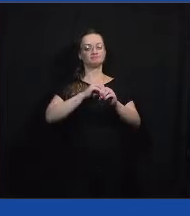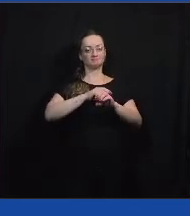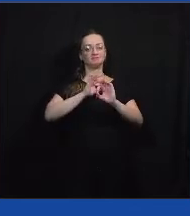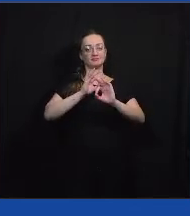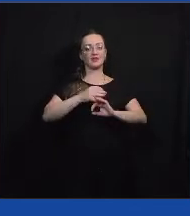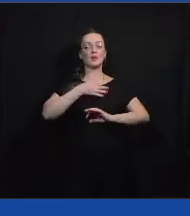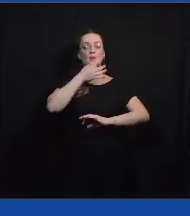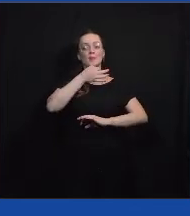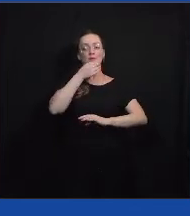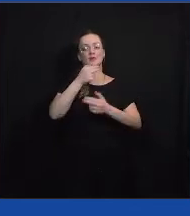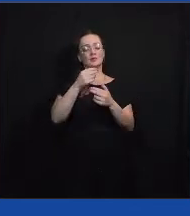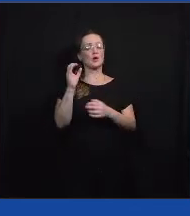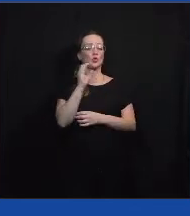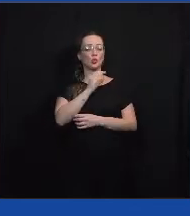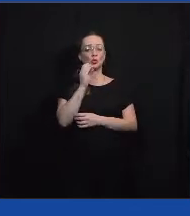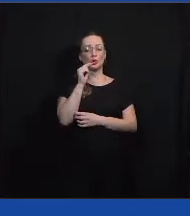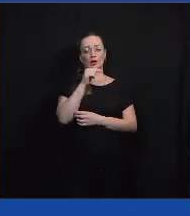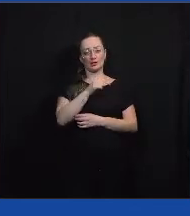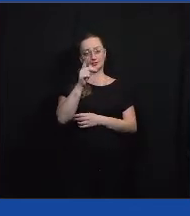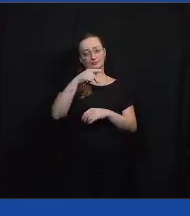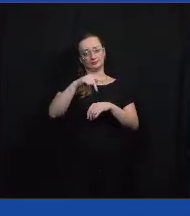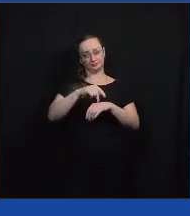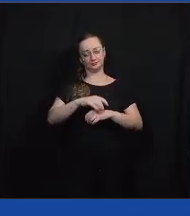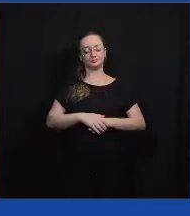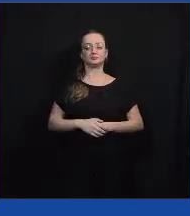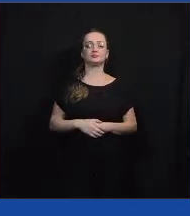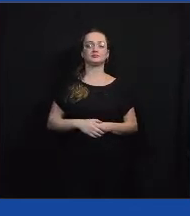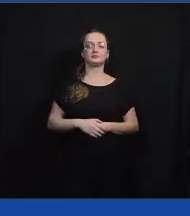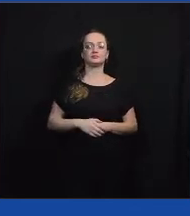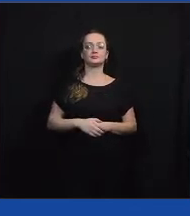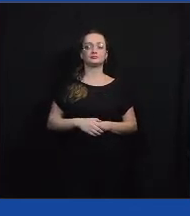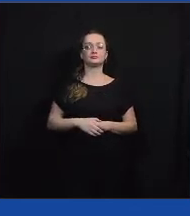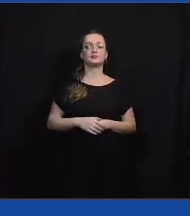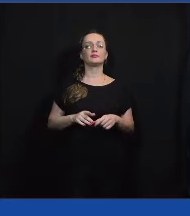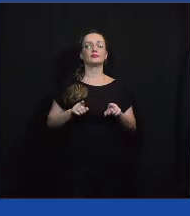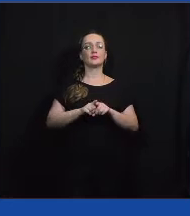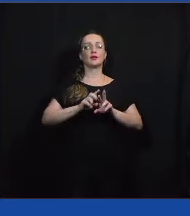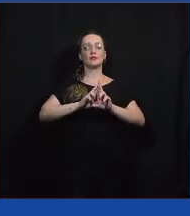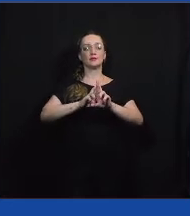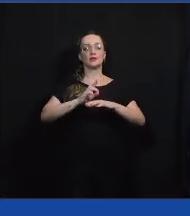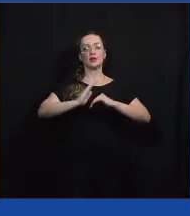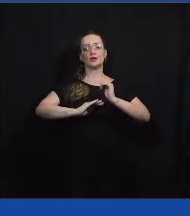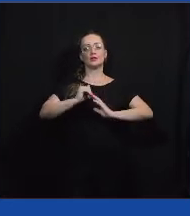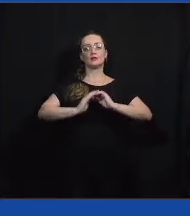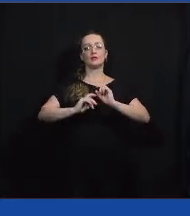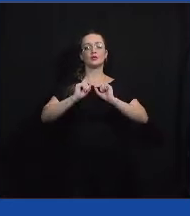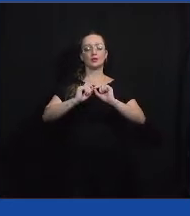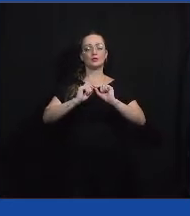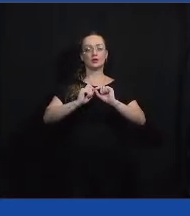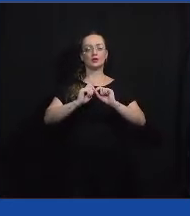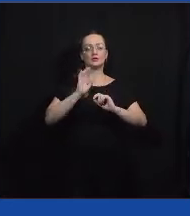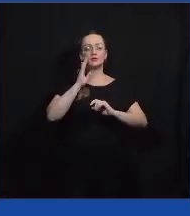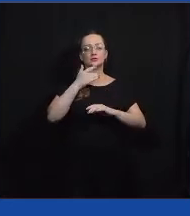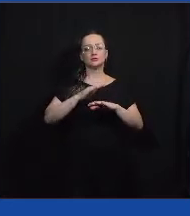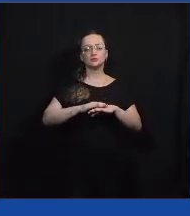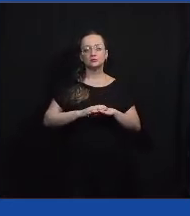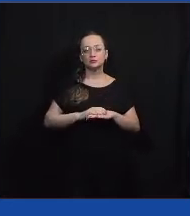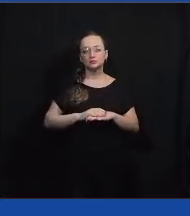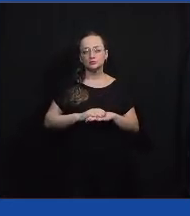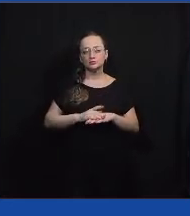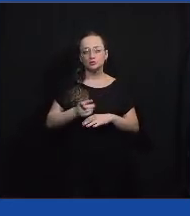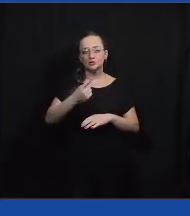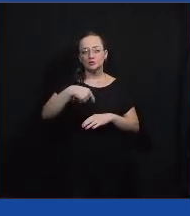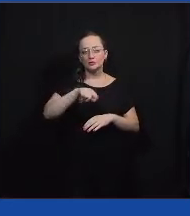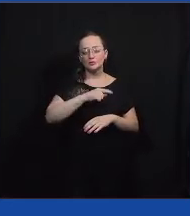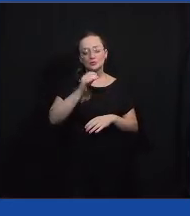a primeira coisa mais urgente no país. E o que eu espero dessa atividade é complementar o aprendizado mesmo, aprender com vocês o que vocês